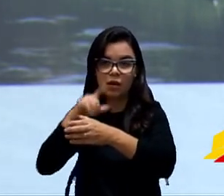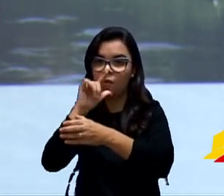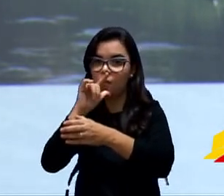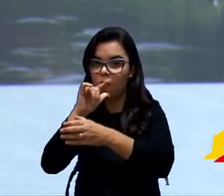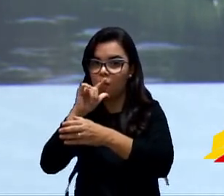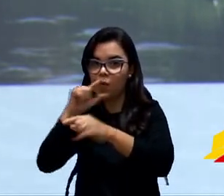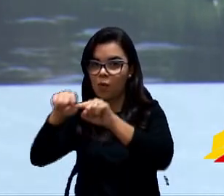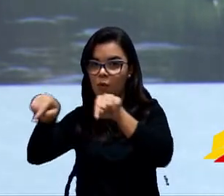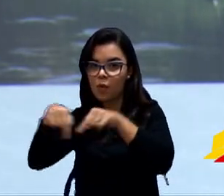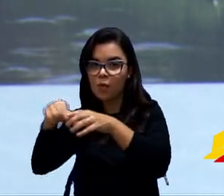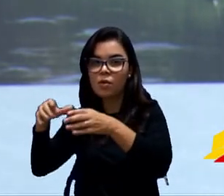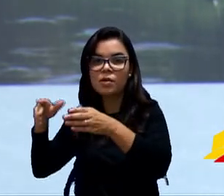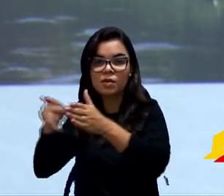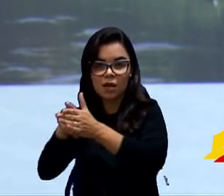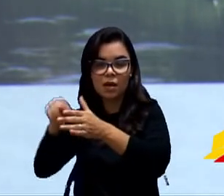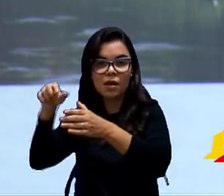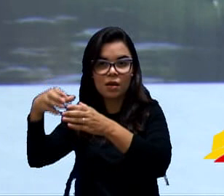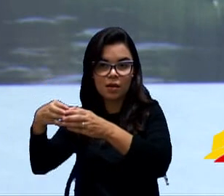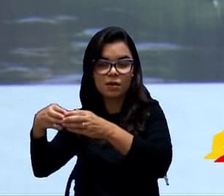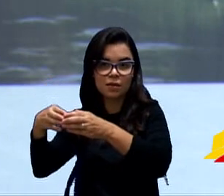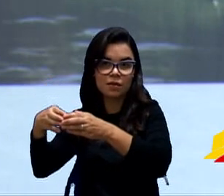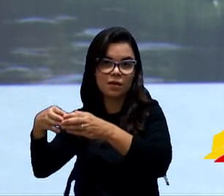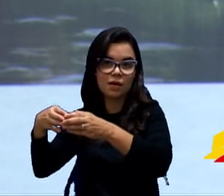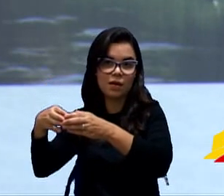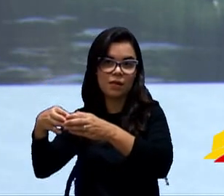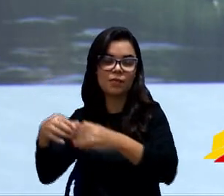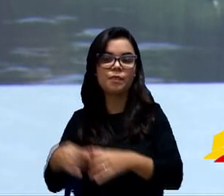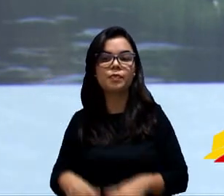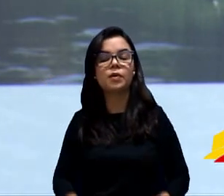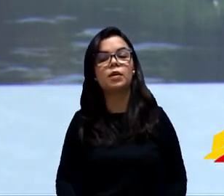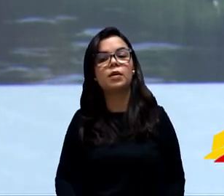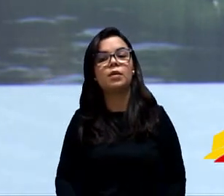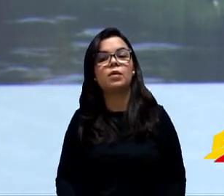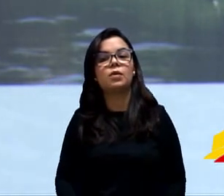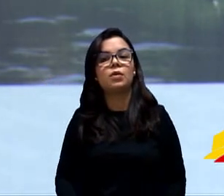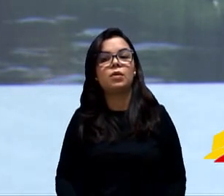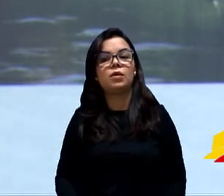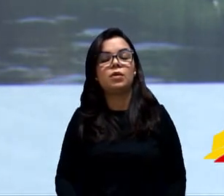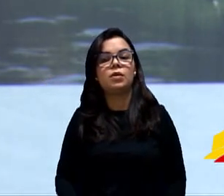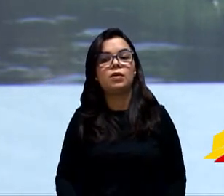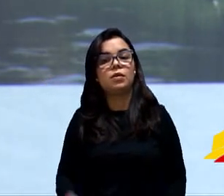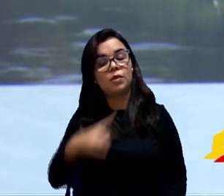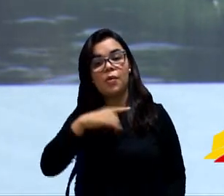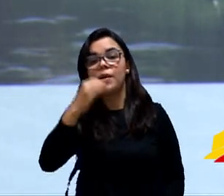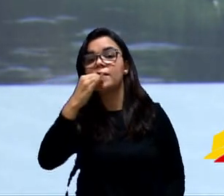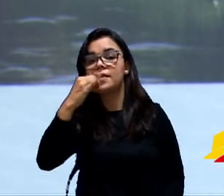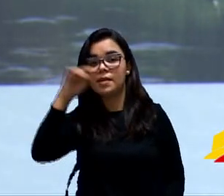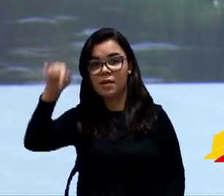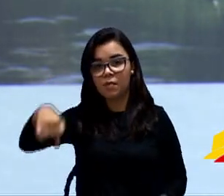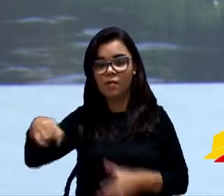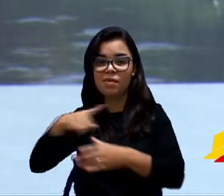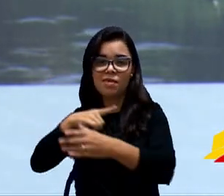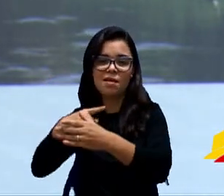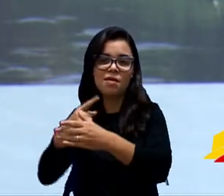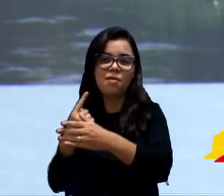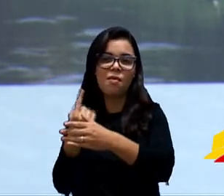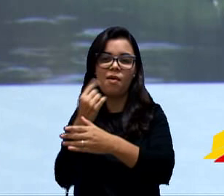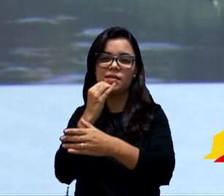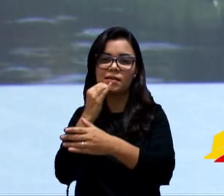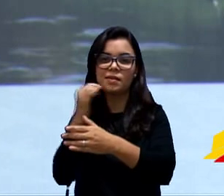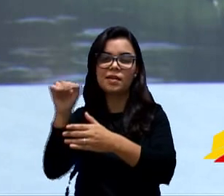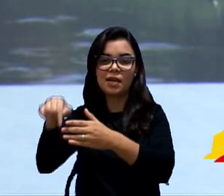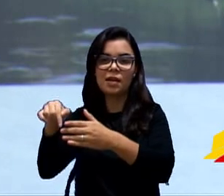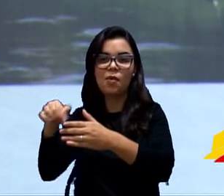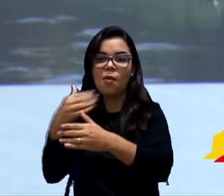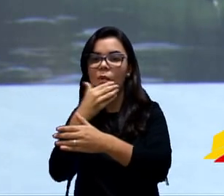que é um funcionário que morreu, qualquer coisa, vocês me corrijam, é um exemplo, ele veio a falecer e a